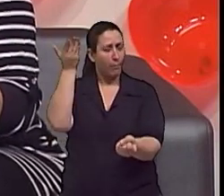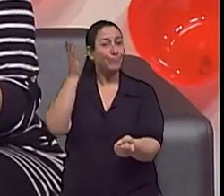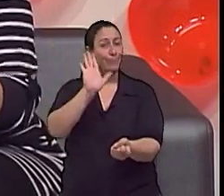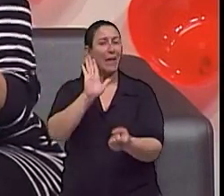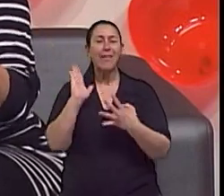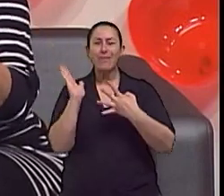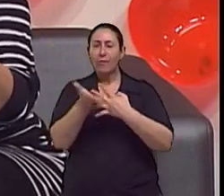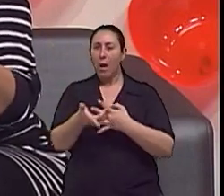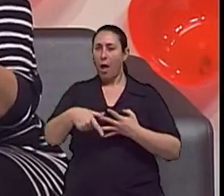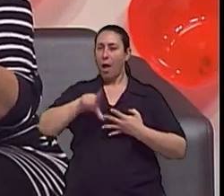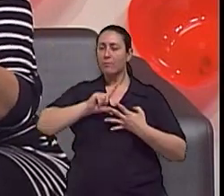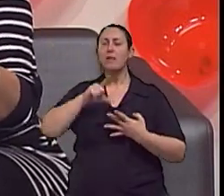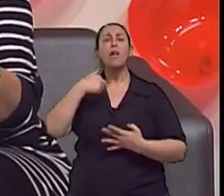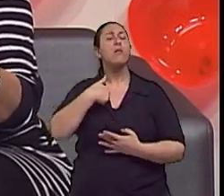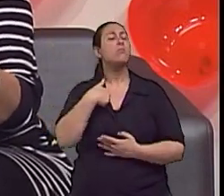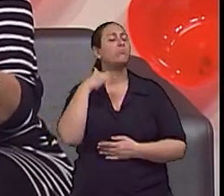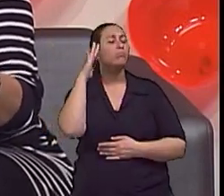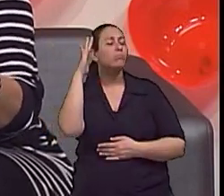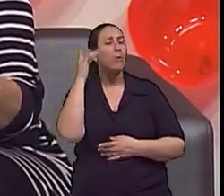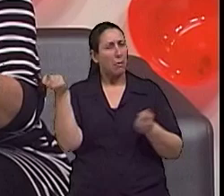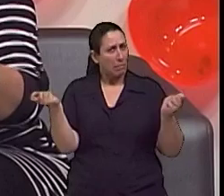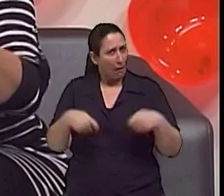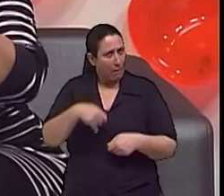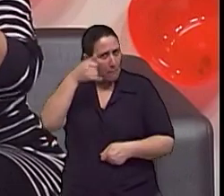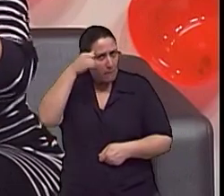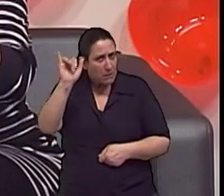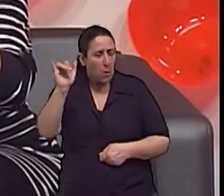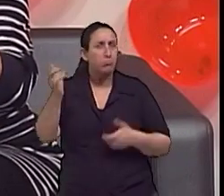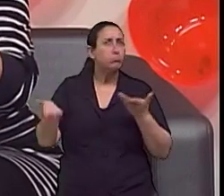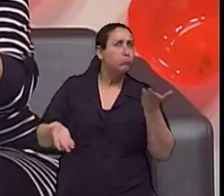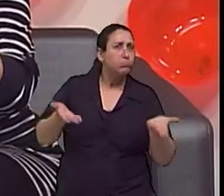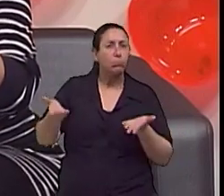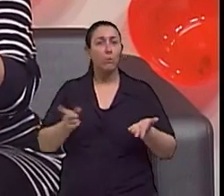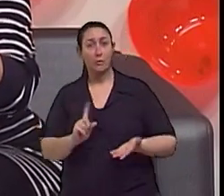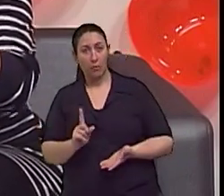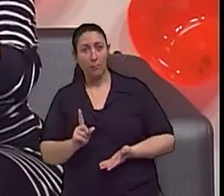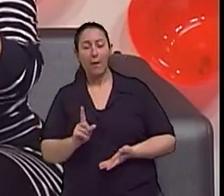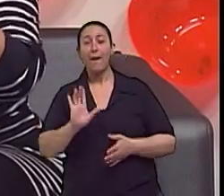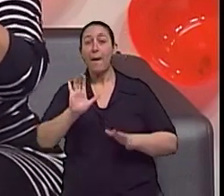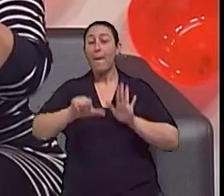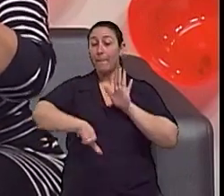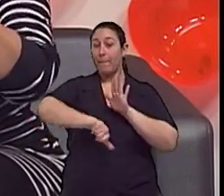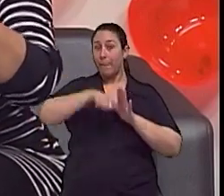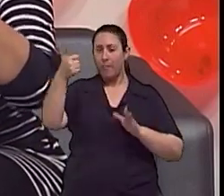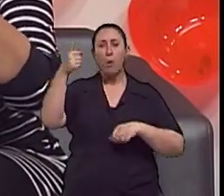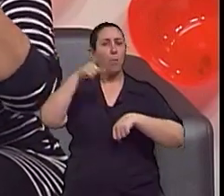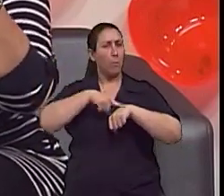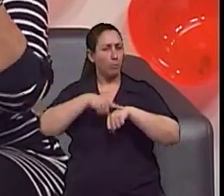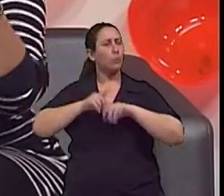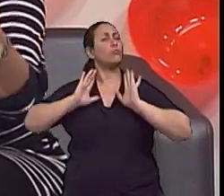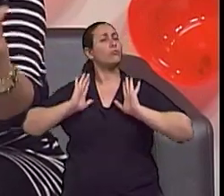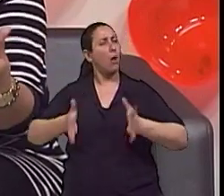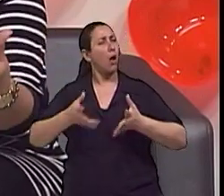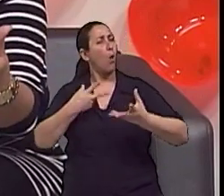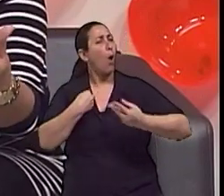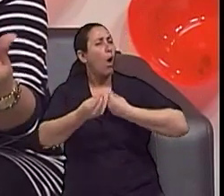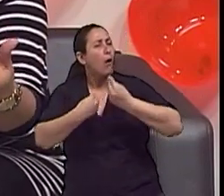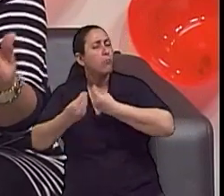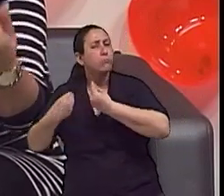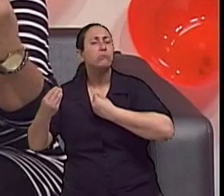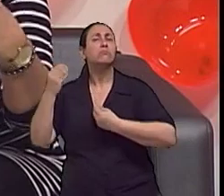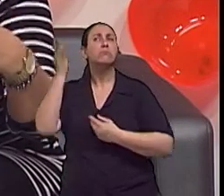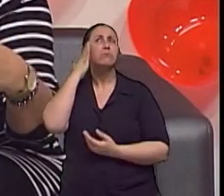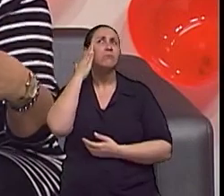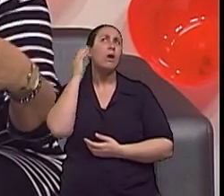gente saber se existe uma possibilidade de prevenção. A gente já falou no primeiro bloco sobre eventos que